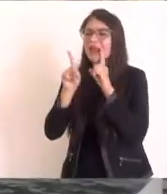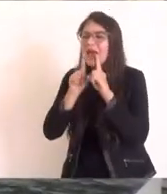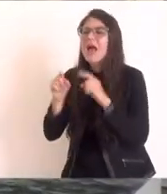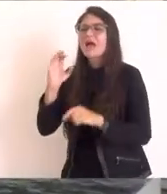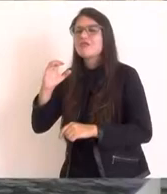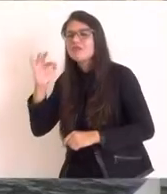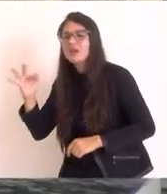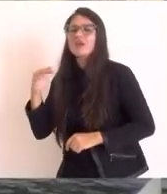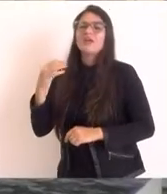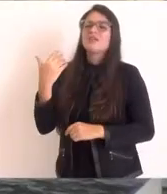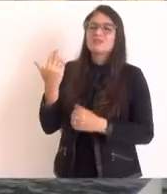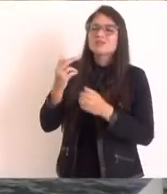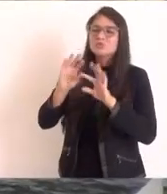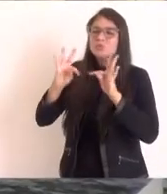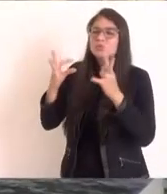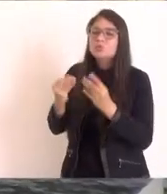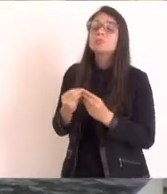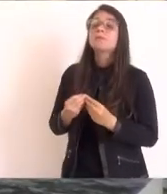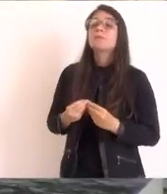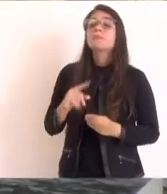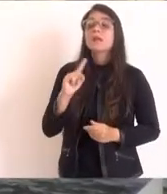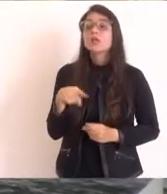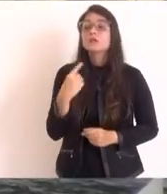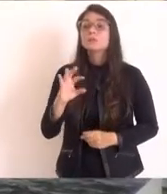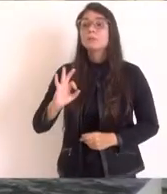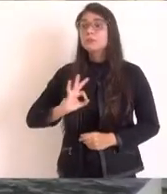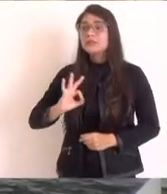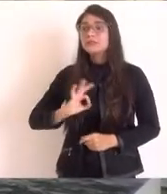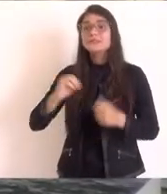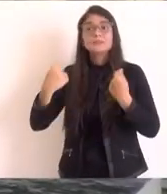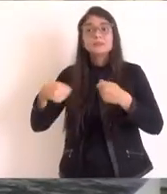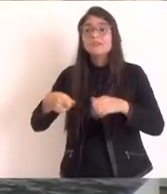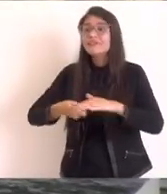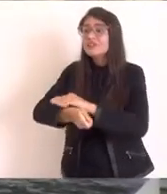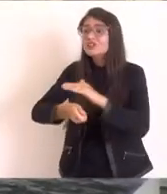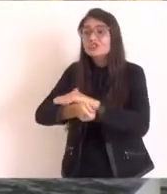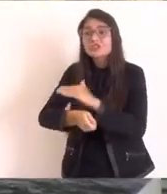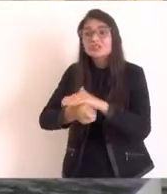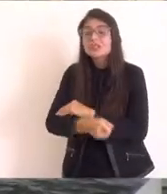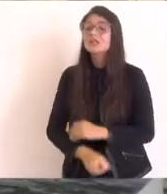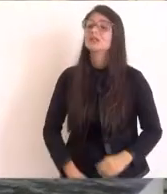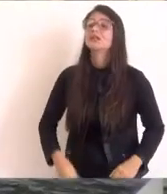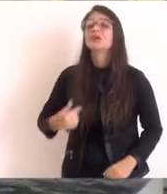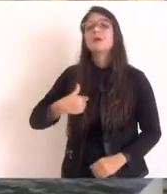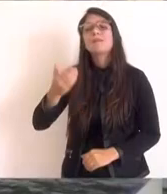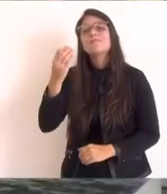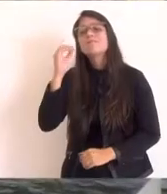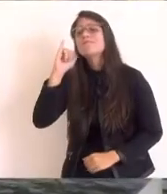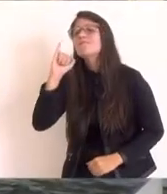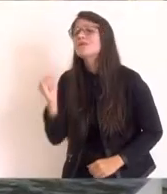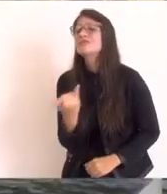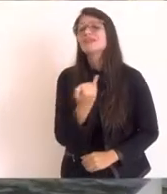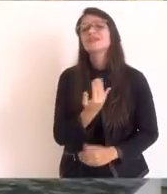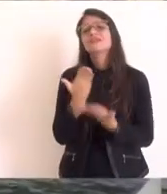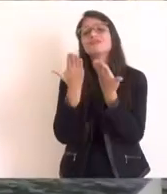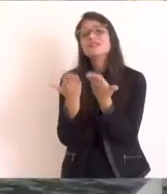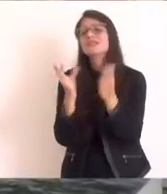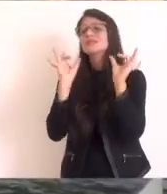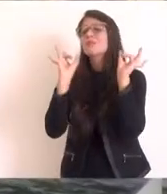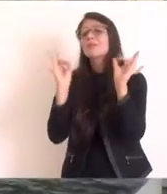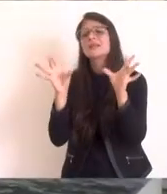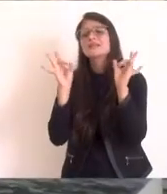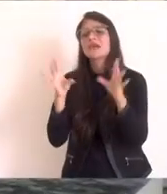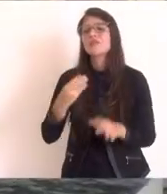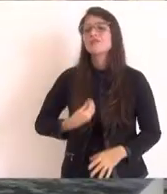militar ela necessita urgentemente de investimentos e aproveito a sua especial presença aqui e a presença